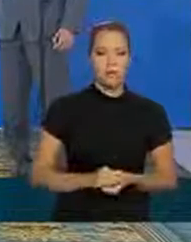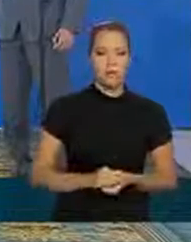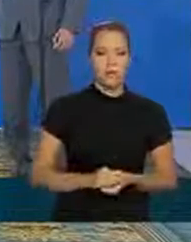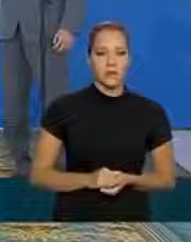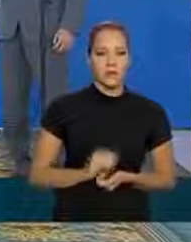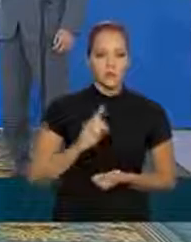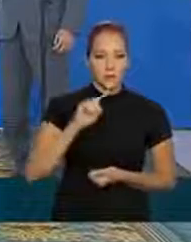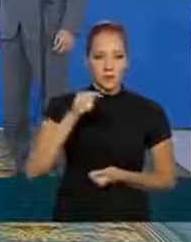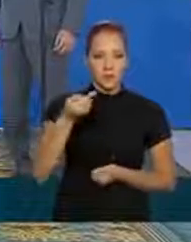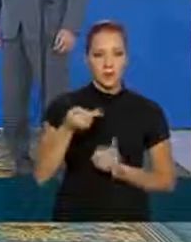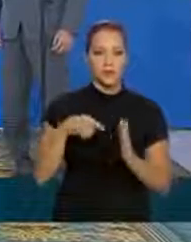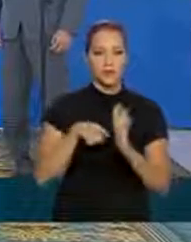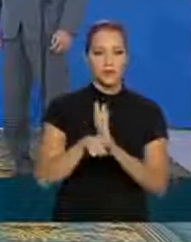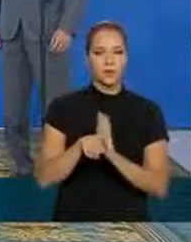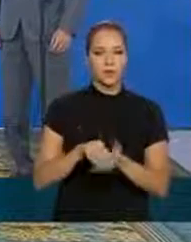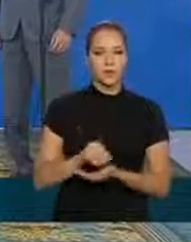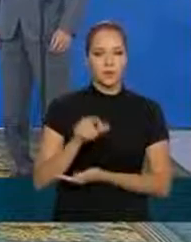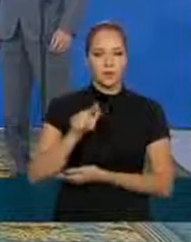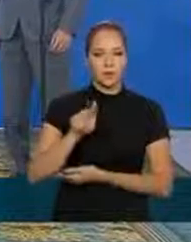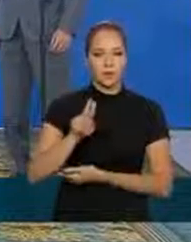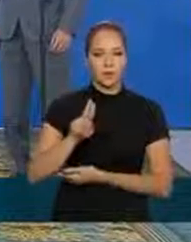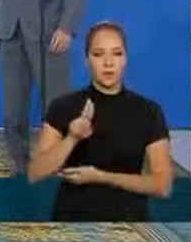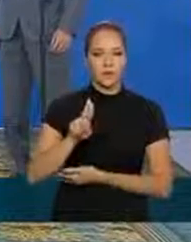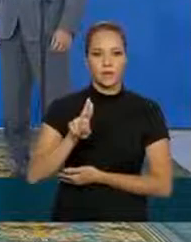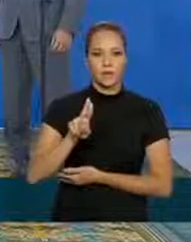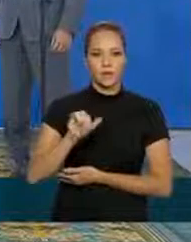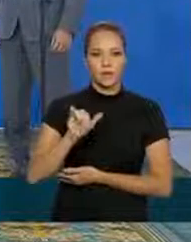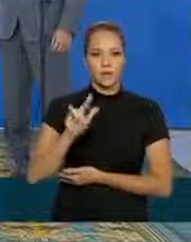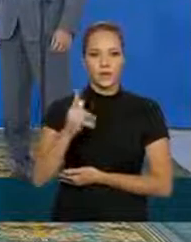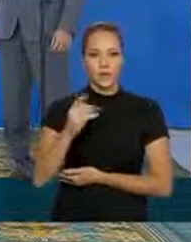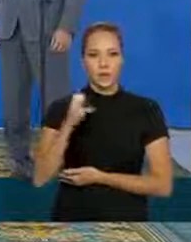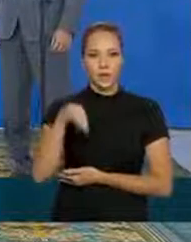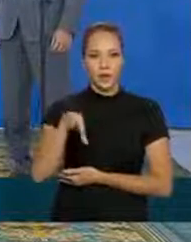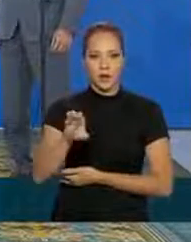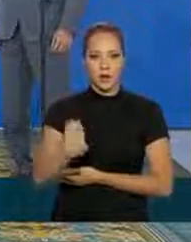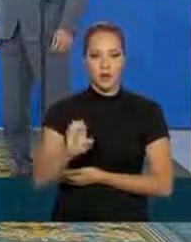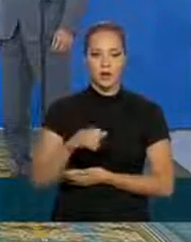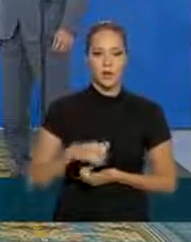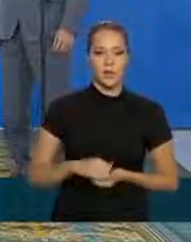próxima pergunta Guilherme Mazui TV Globo